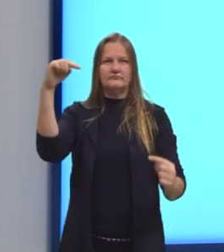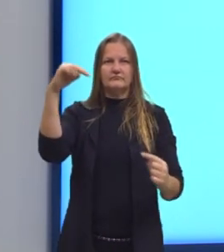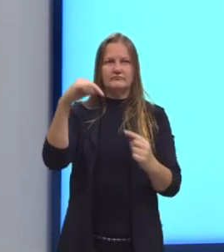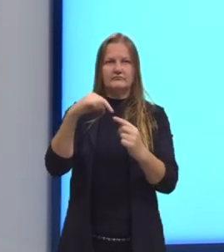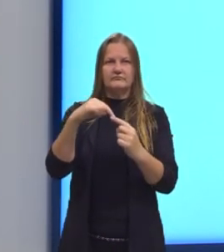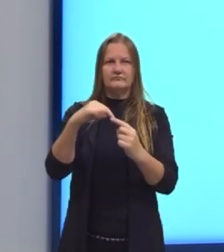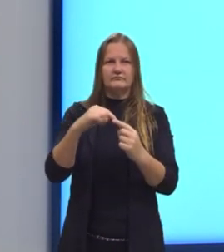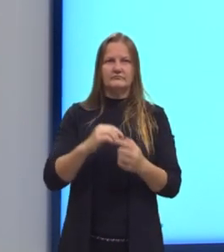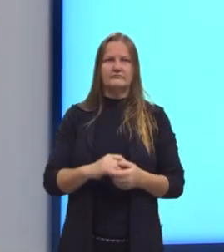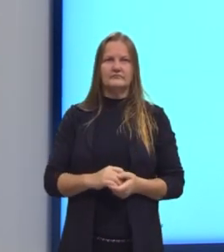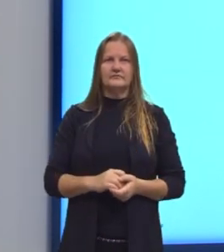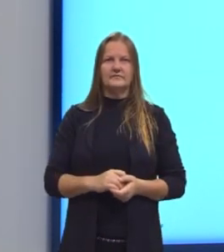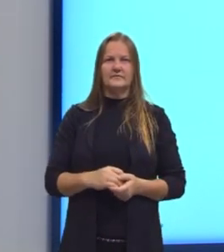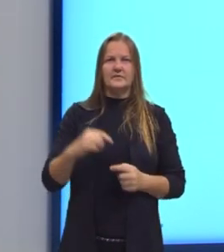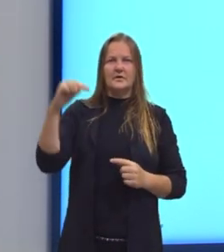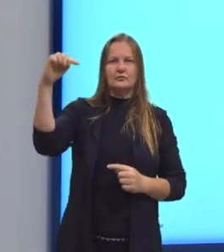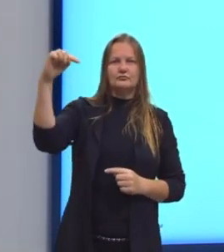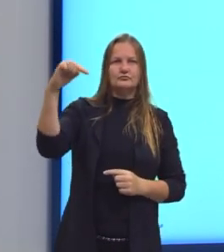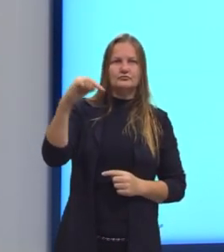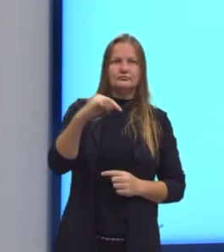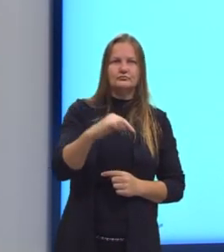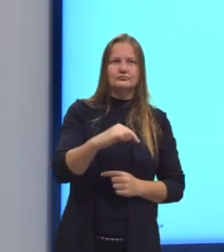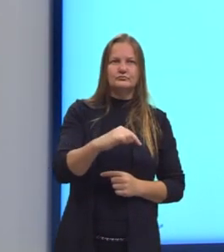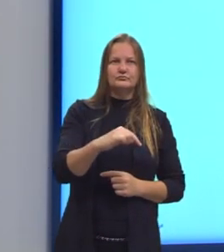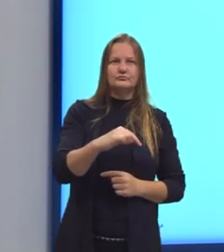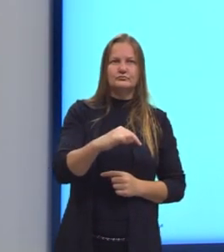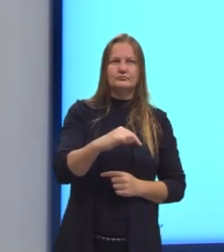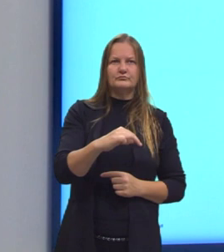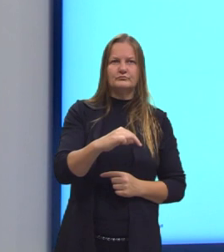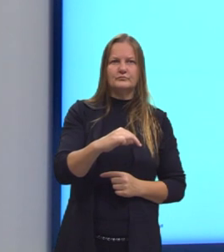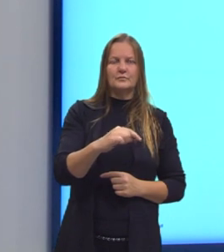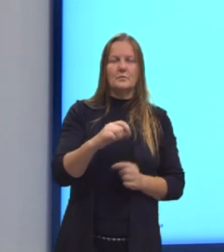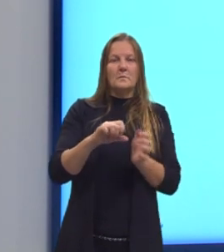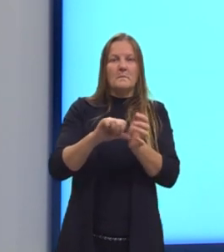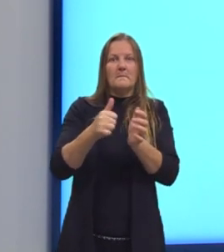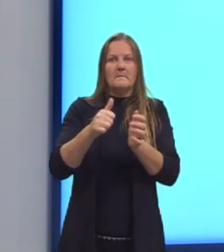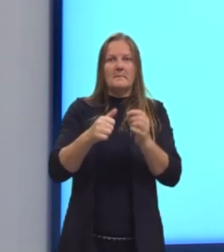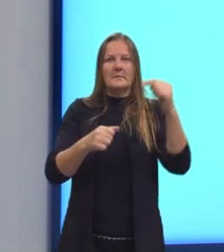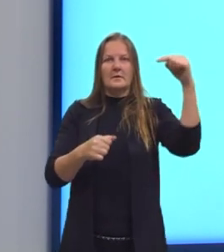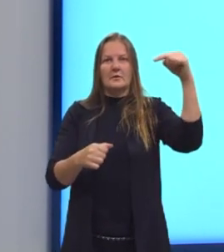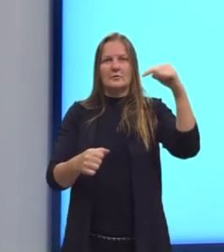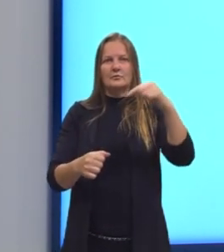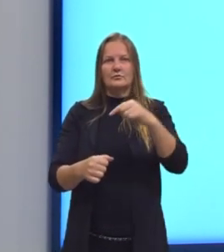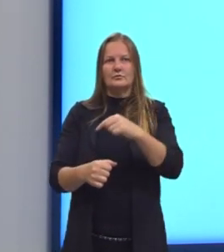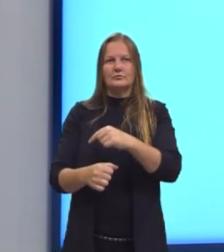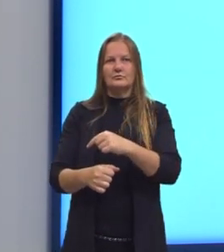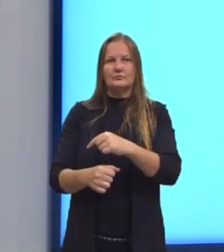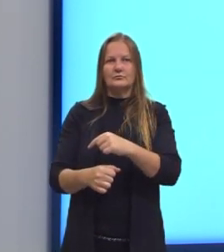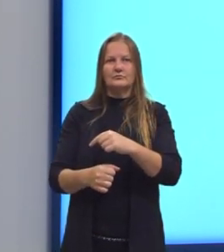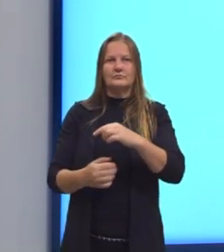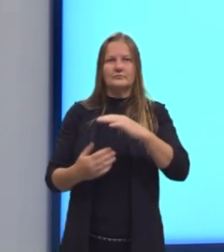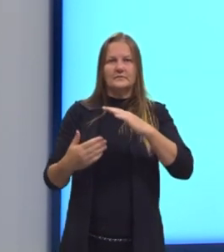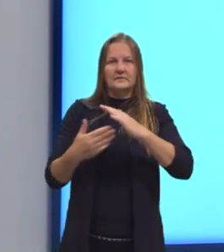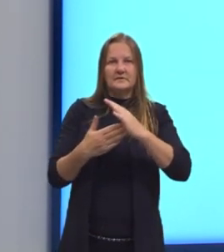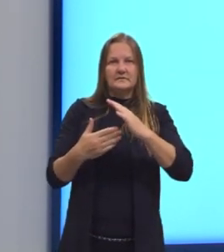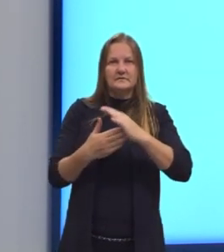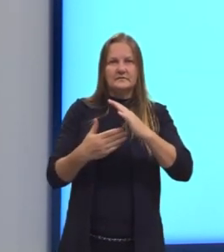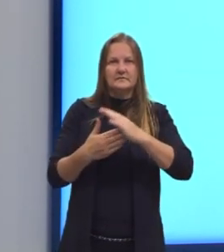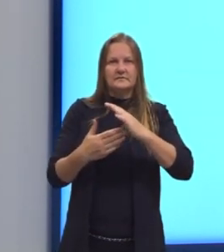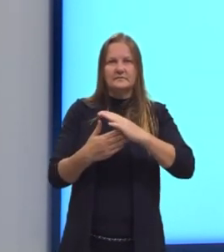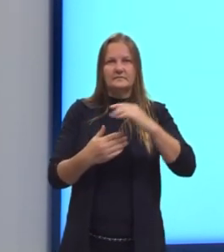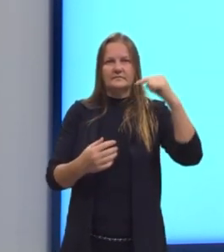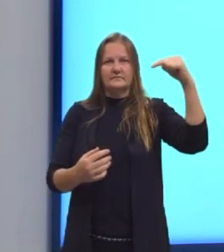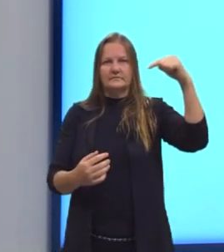temos duas diagonais. Essa diagonal principal, então, ficam os termos chamados de extremos,